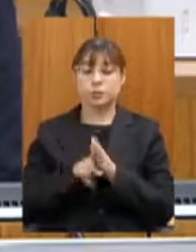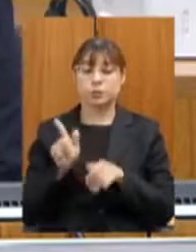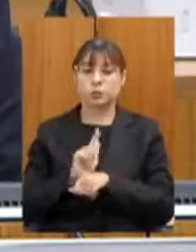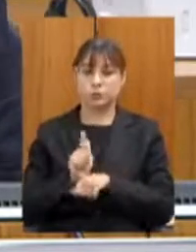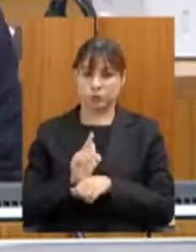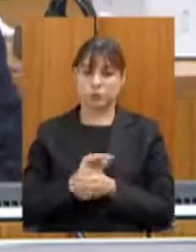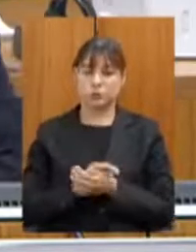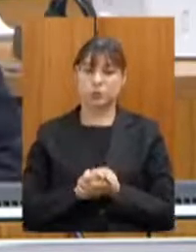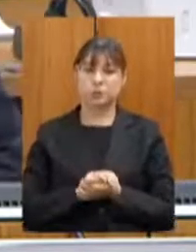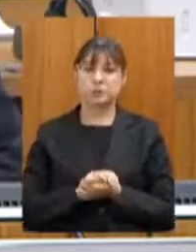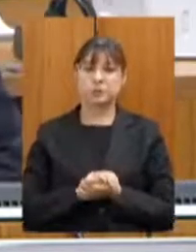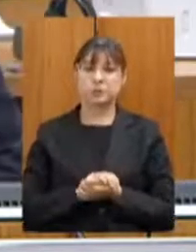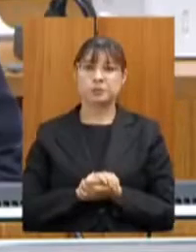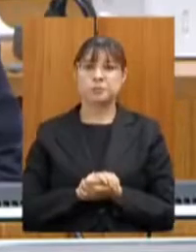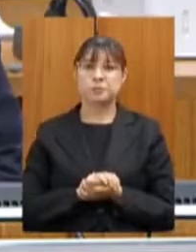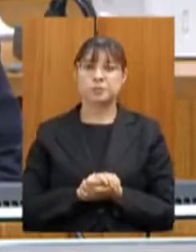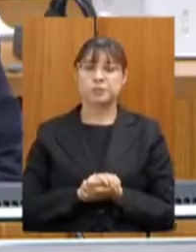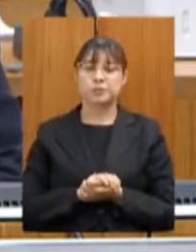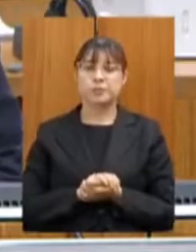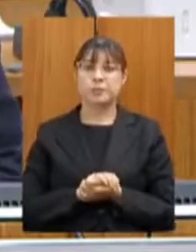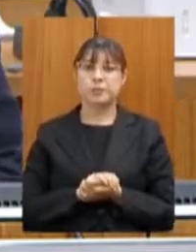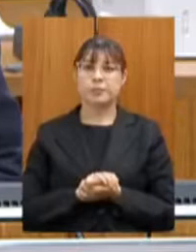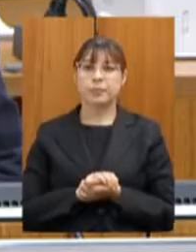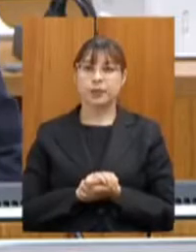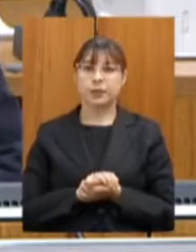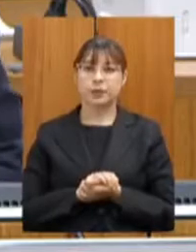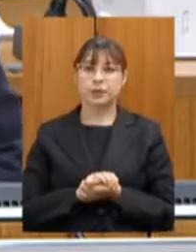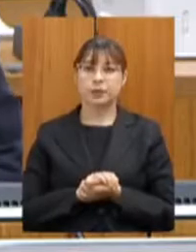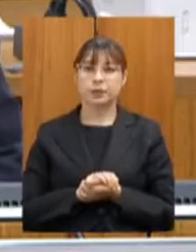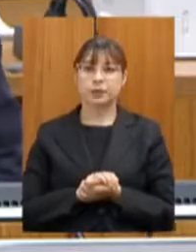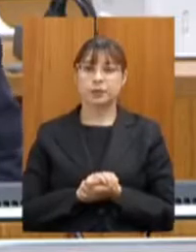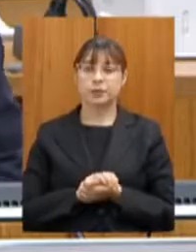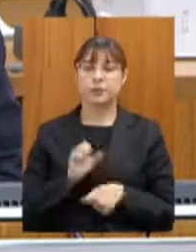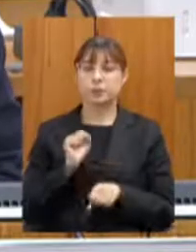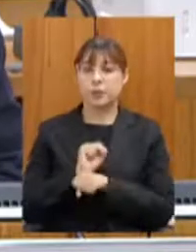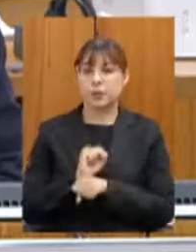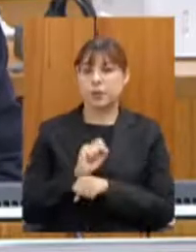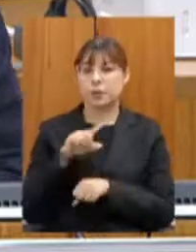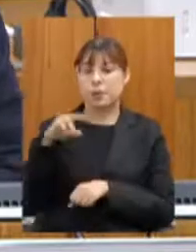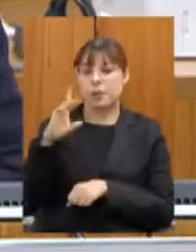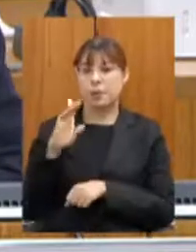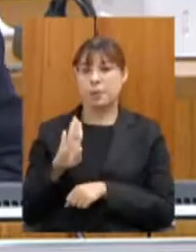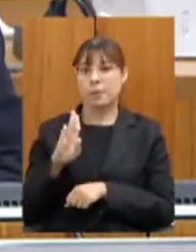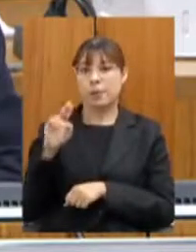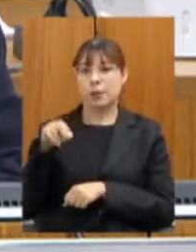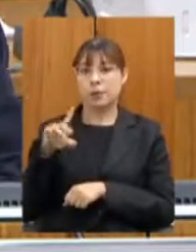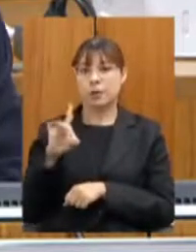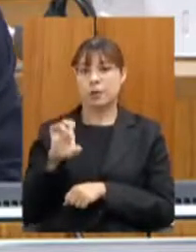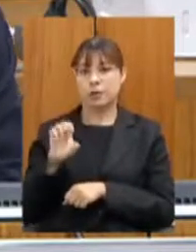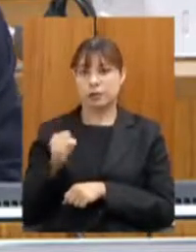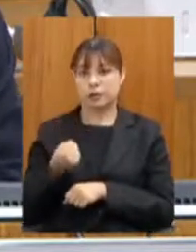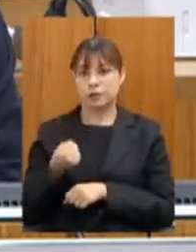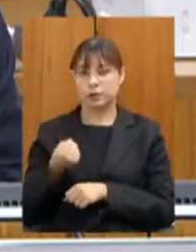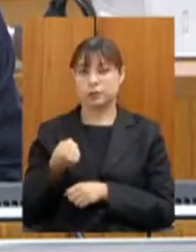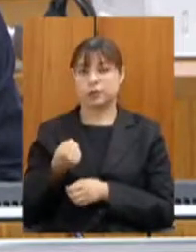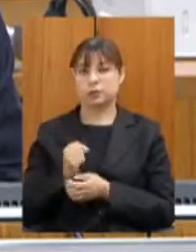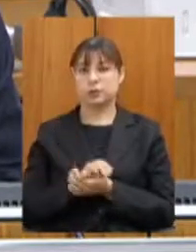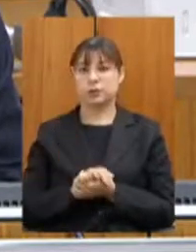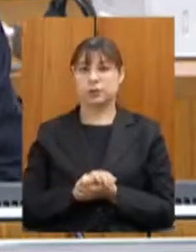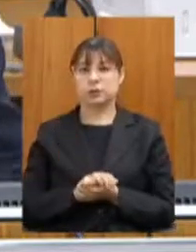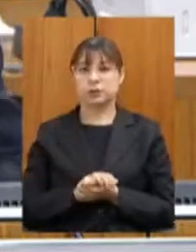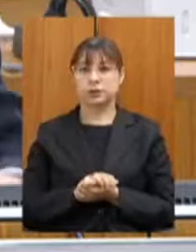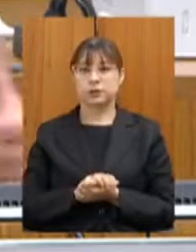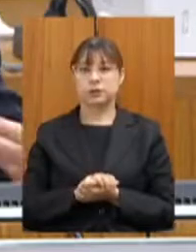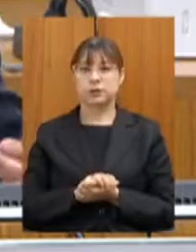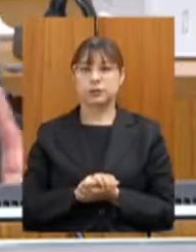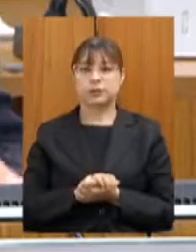parados no governo federal, junto ao BNDES, junto ao Orçamento Geral da União e o governo do